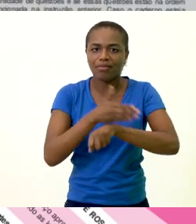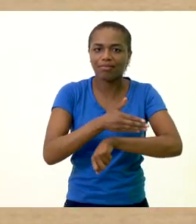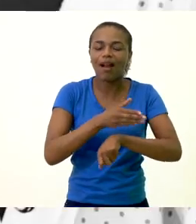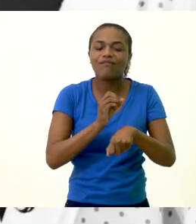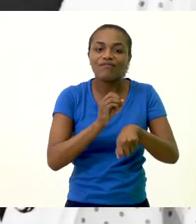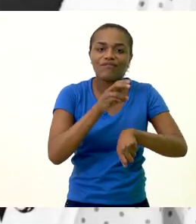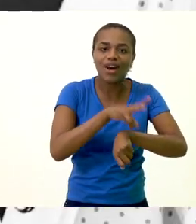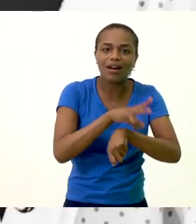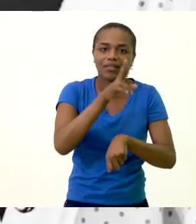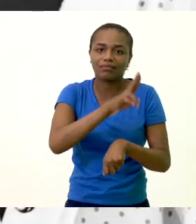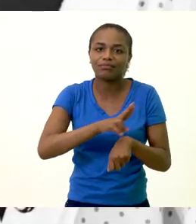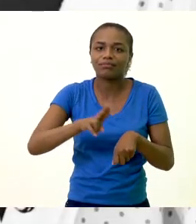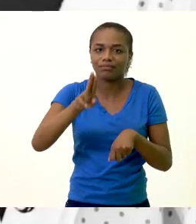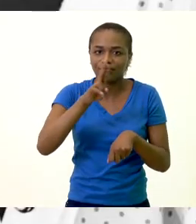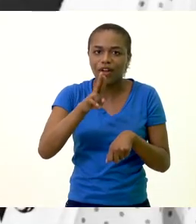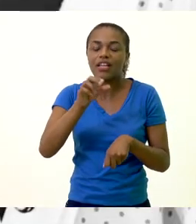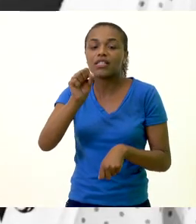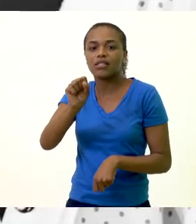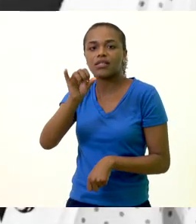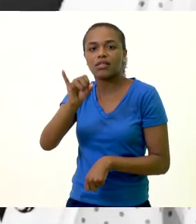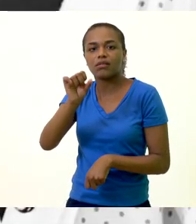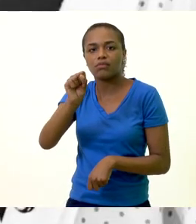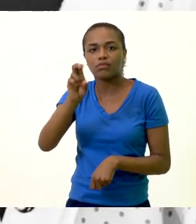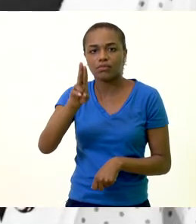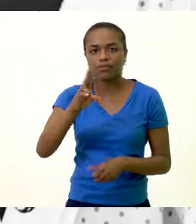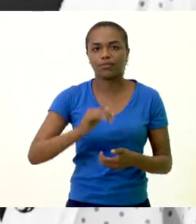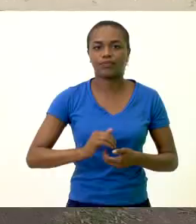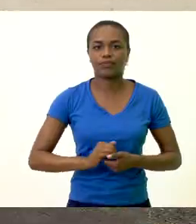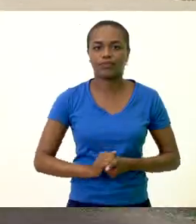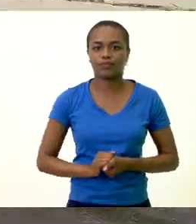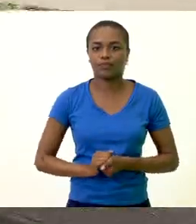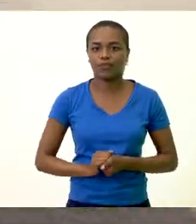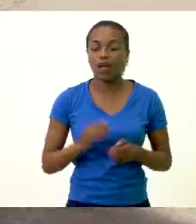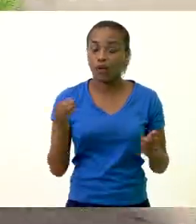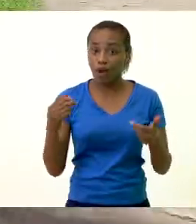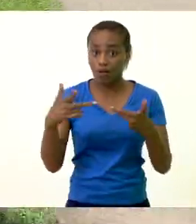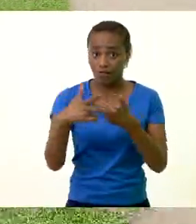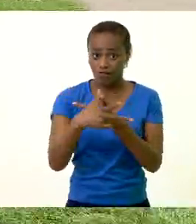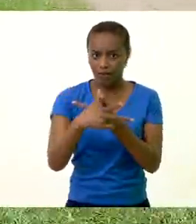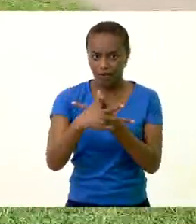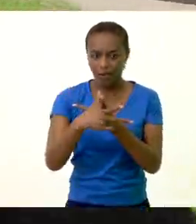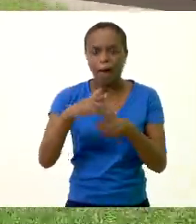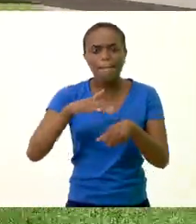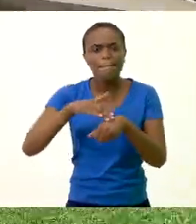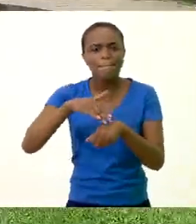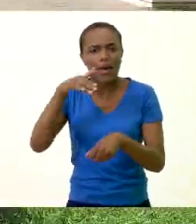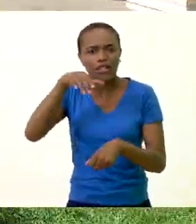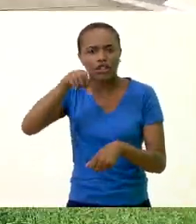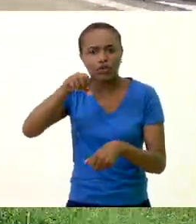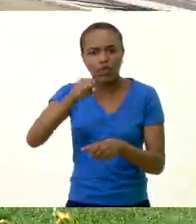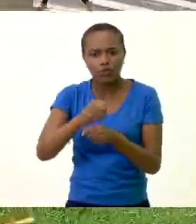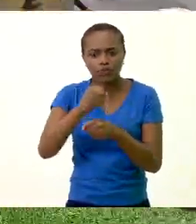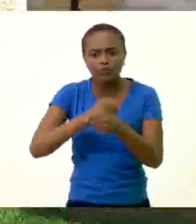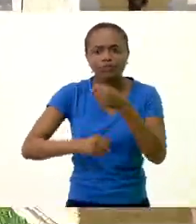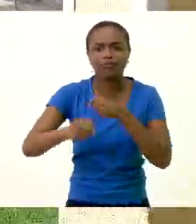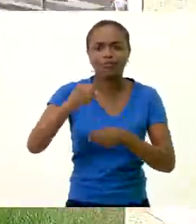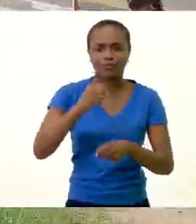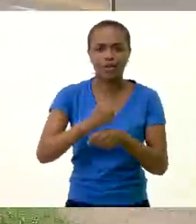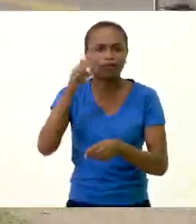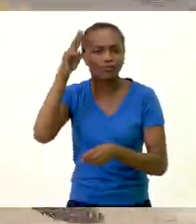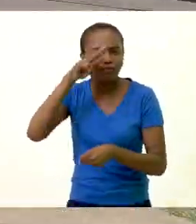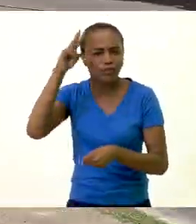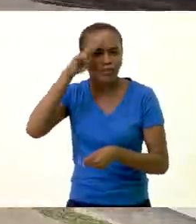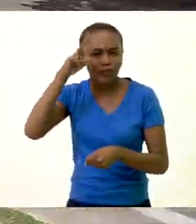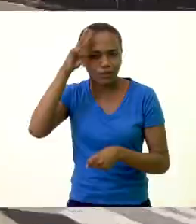às vagas da universidade por meio do SISU. A Universidade Federal de Viçosa possui mais de